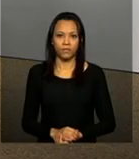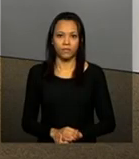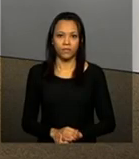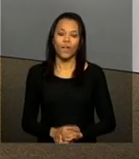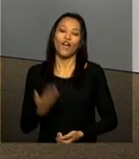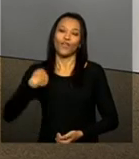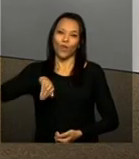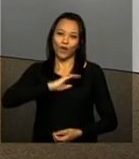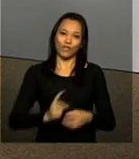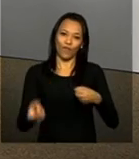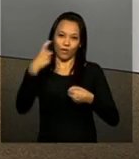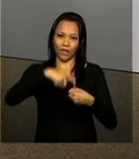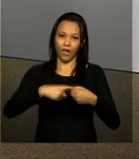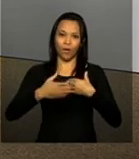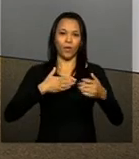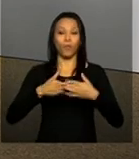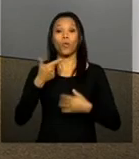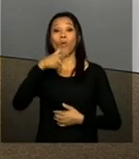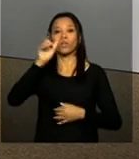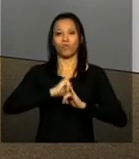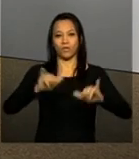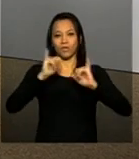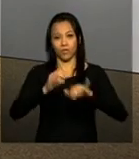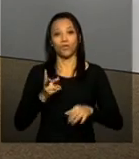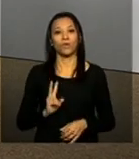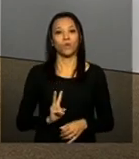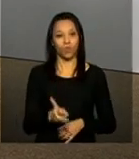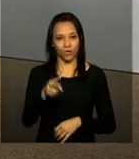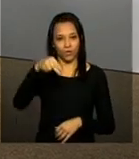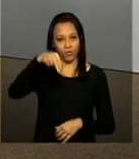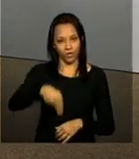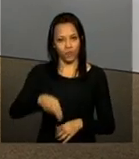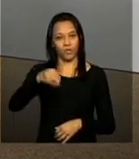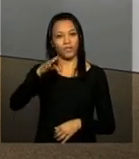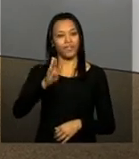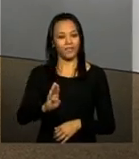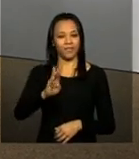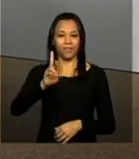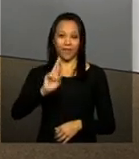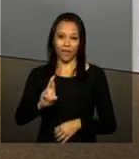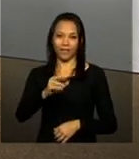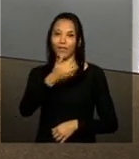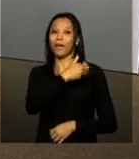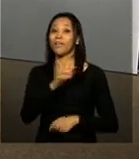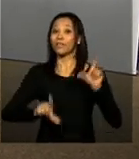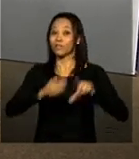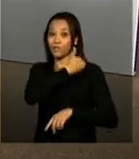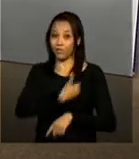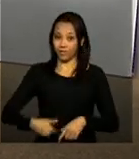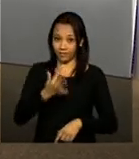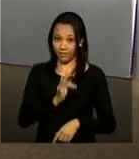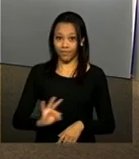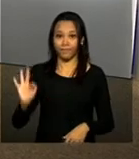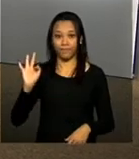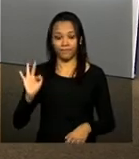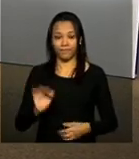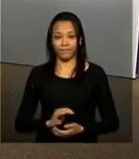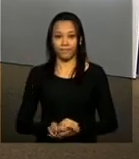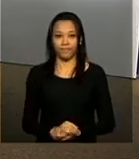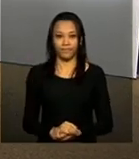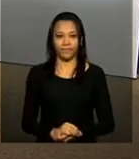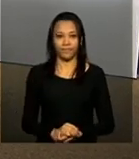nós podemos voltar a qualquer momento com outras informações continue com a gente NBR a tv do governo federal